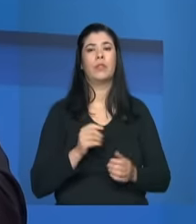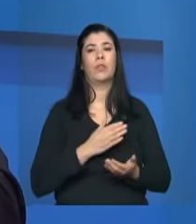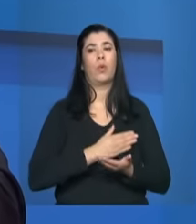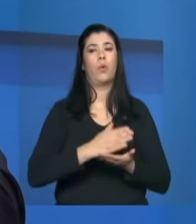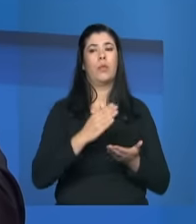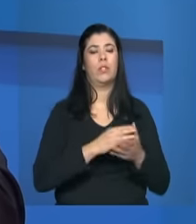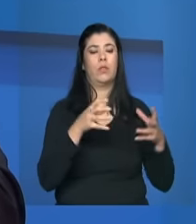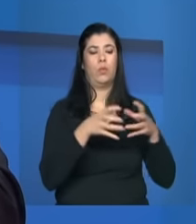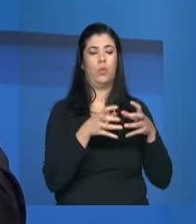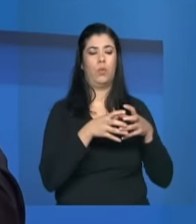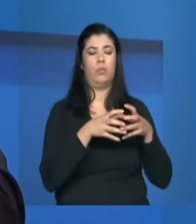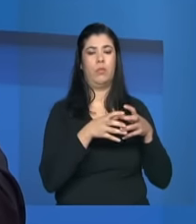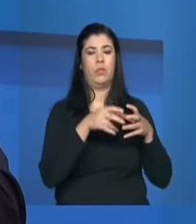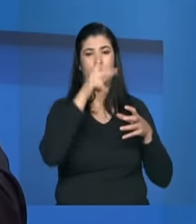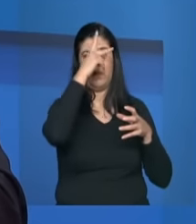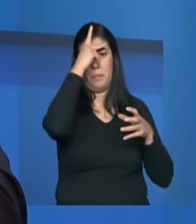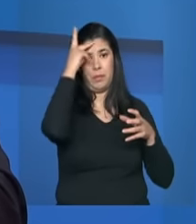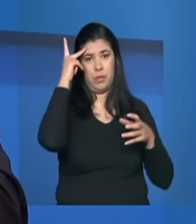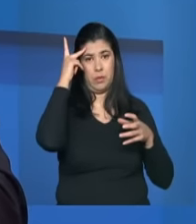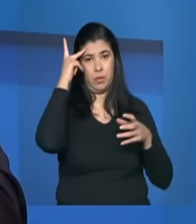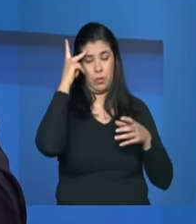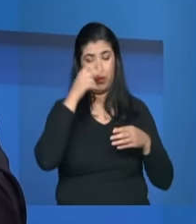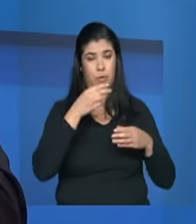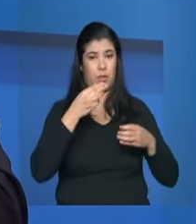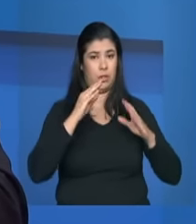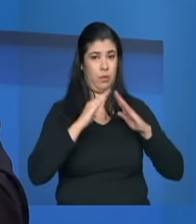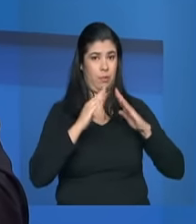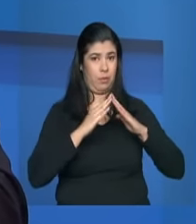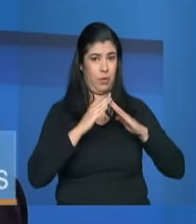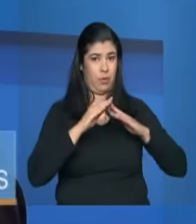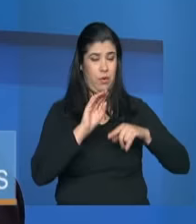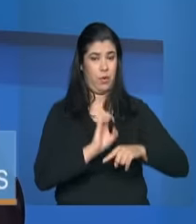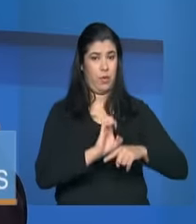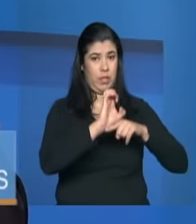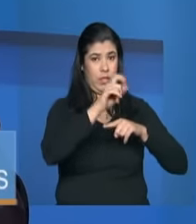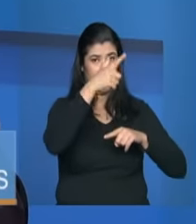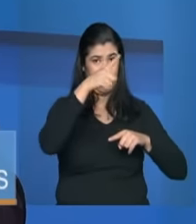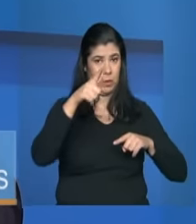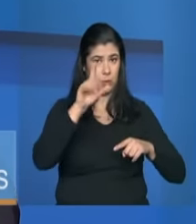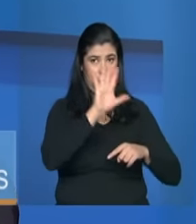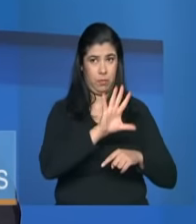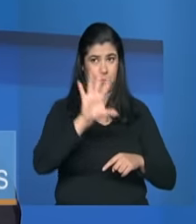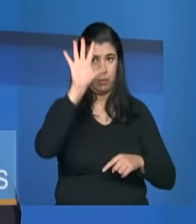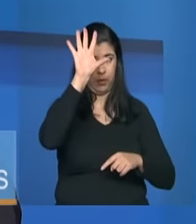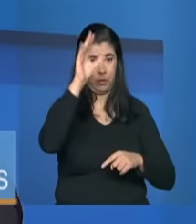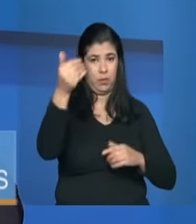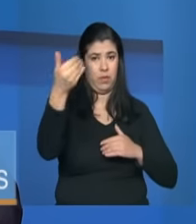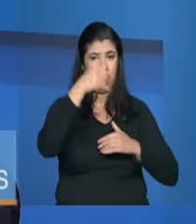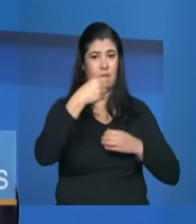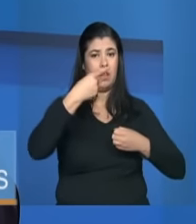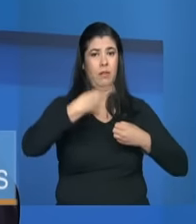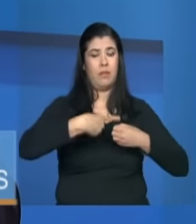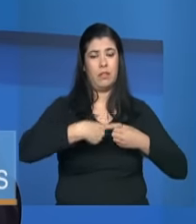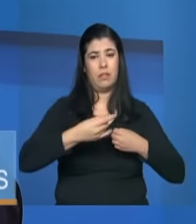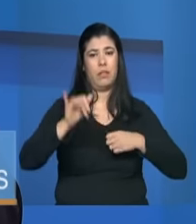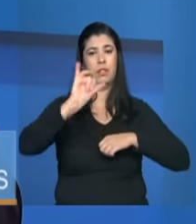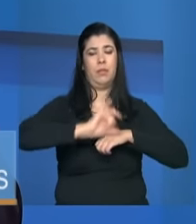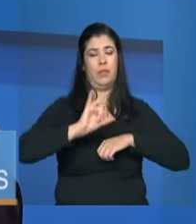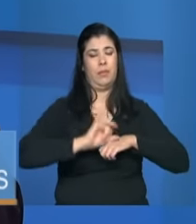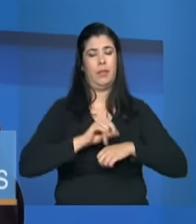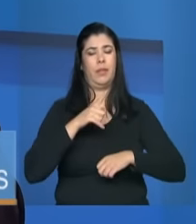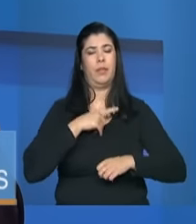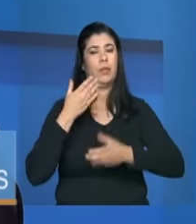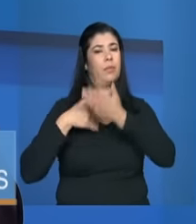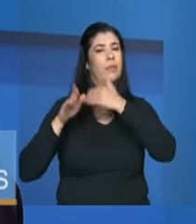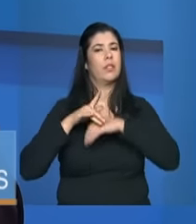por eles eles já eram absorvidos pela rede da assistência social em todos os serviços dos suas desde o CRAS que é o